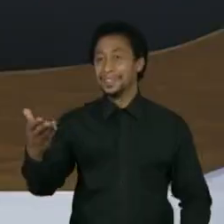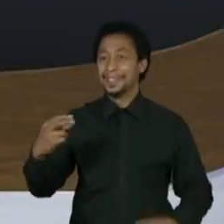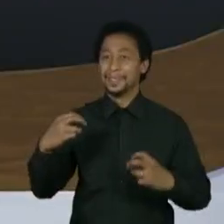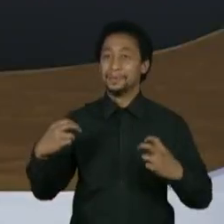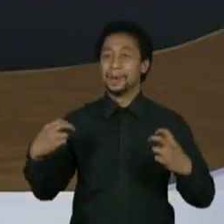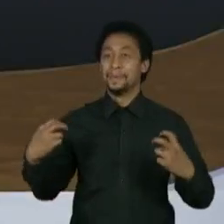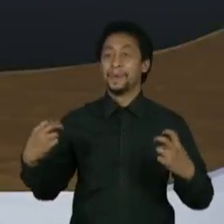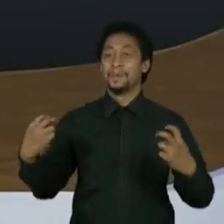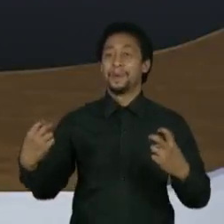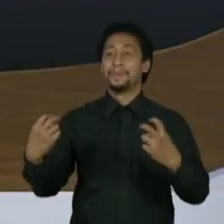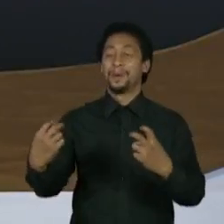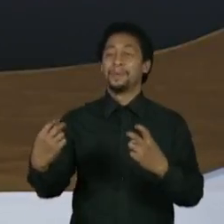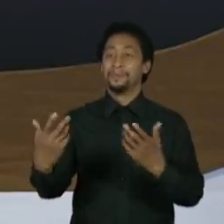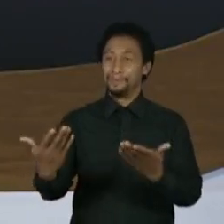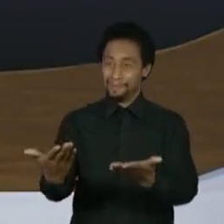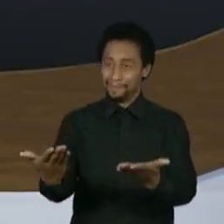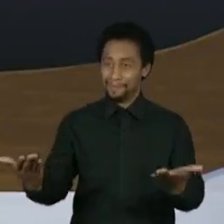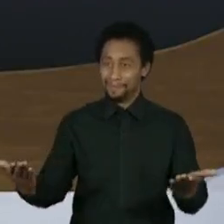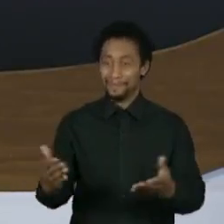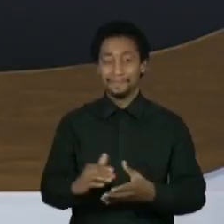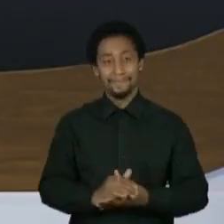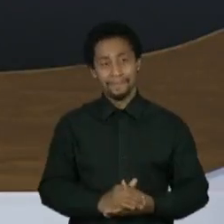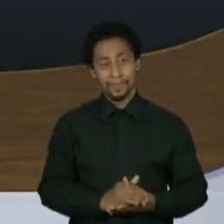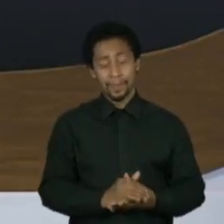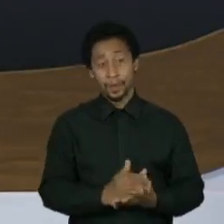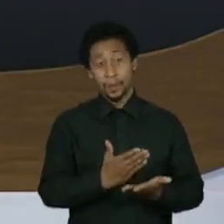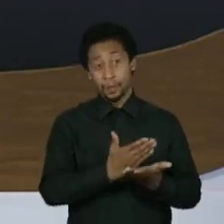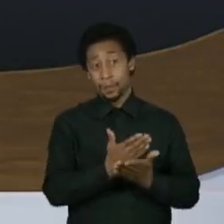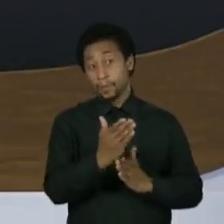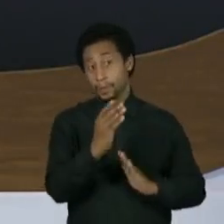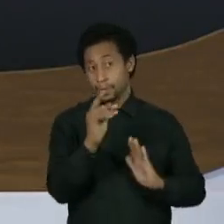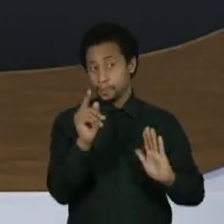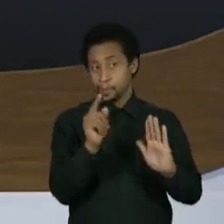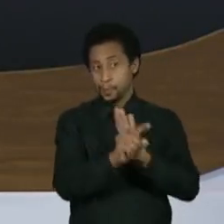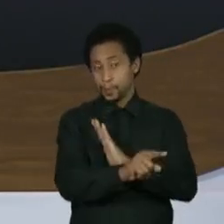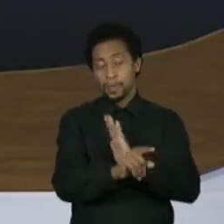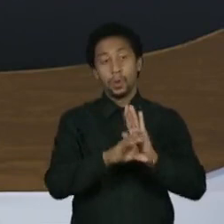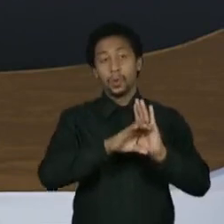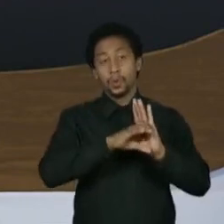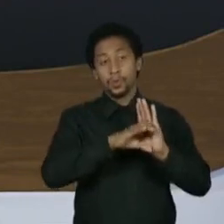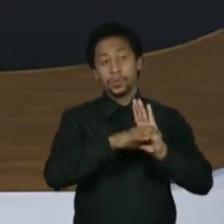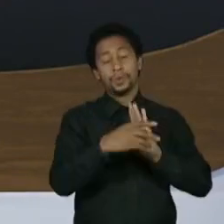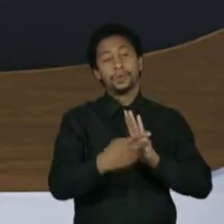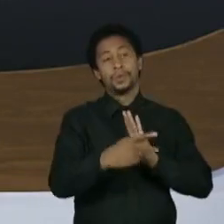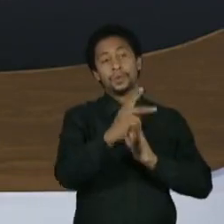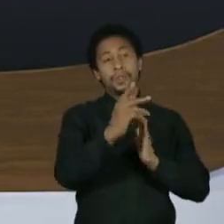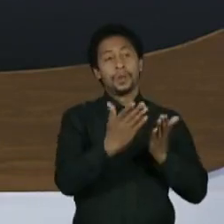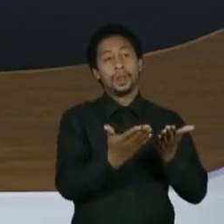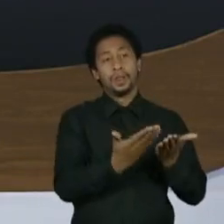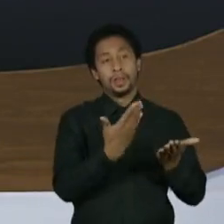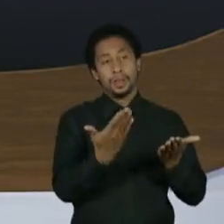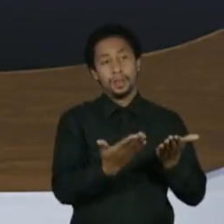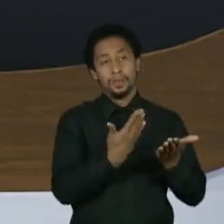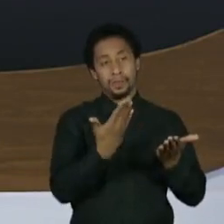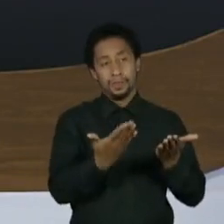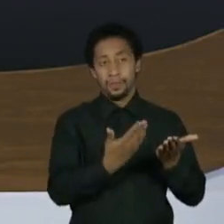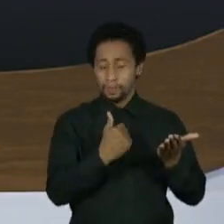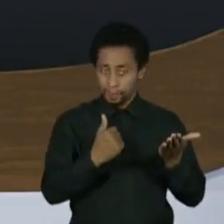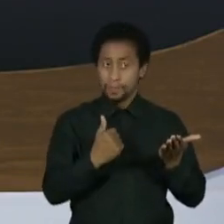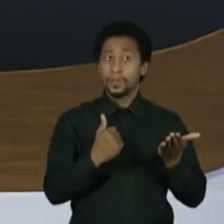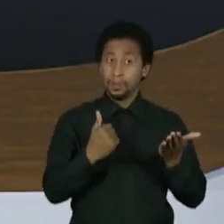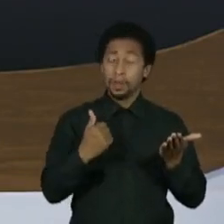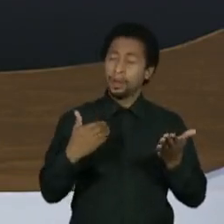Cida, eu queria começar pelo conceito-chave do seu livro, que é um conceito que você já lançou há muito tempo e que agora você